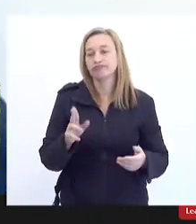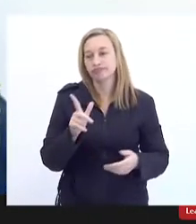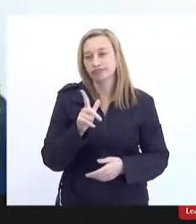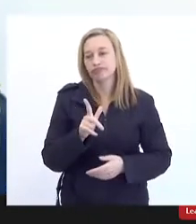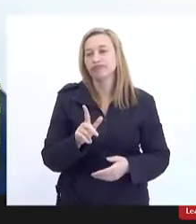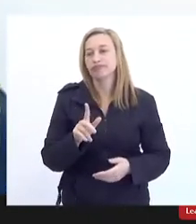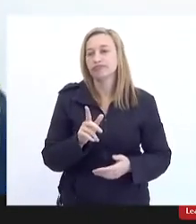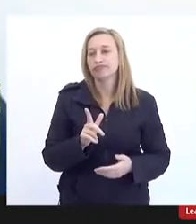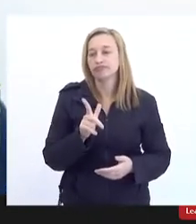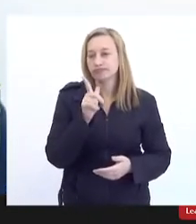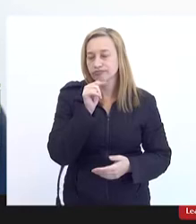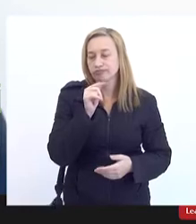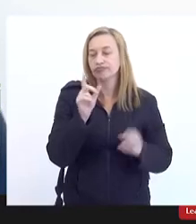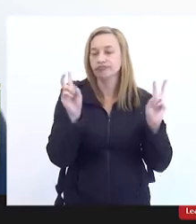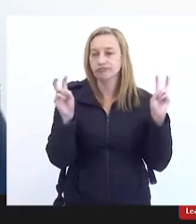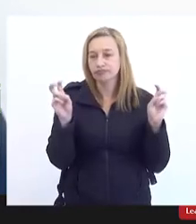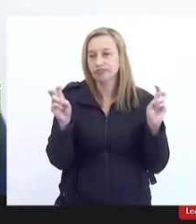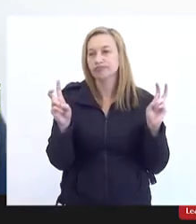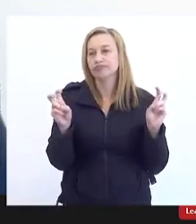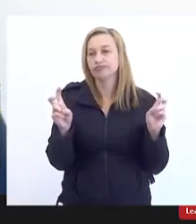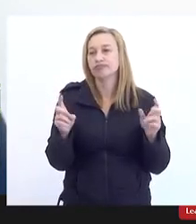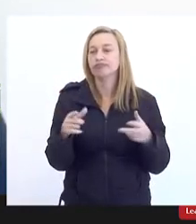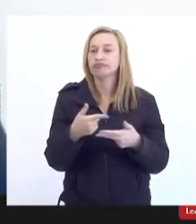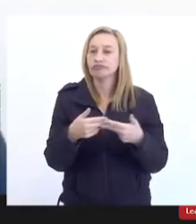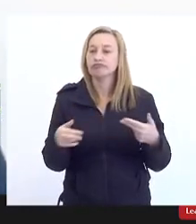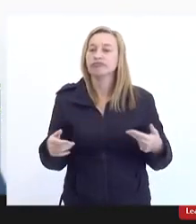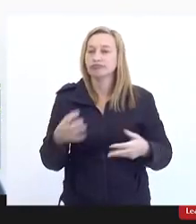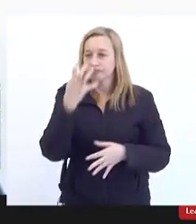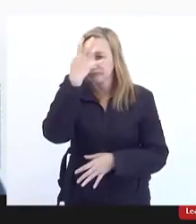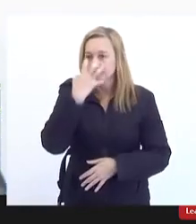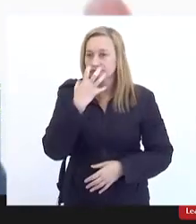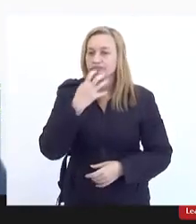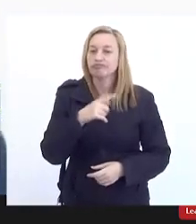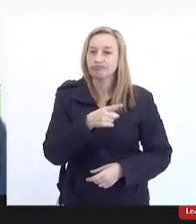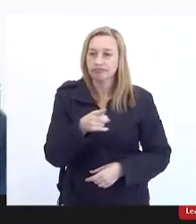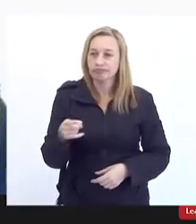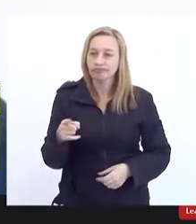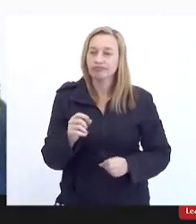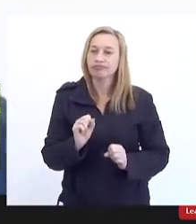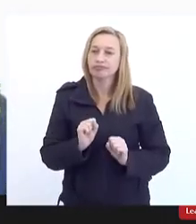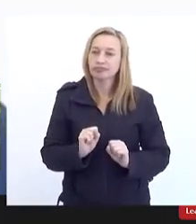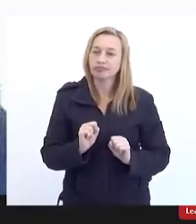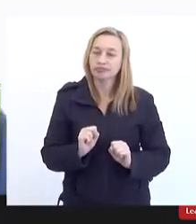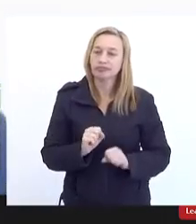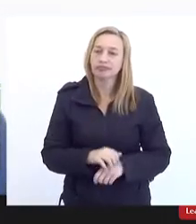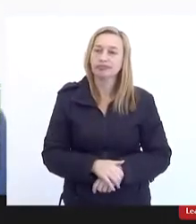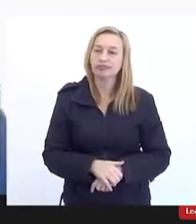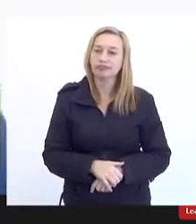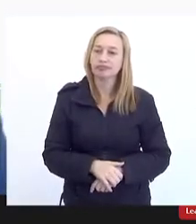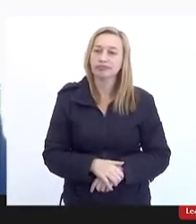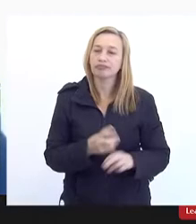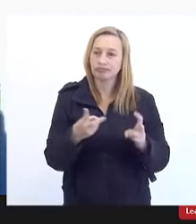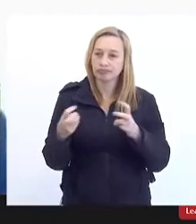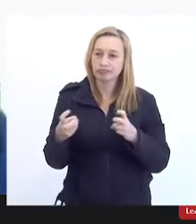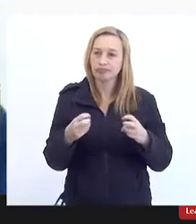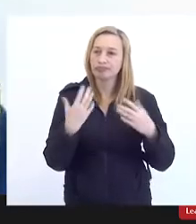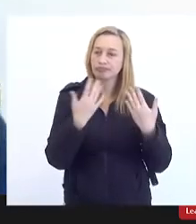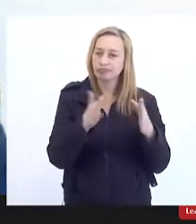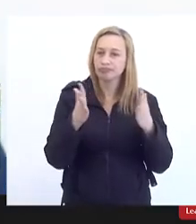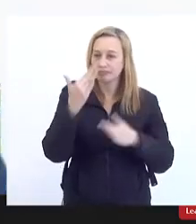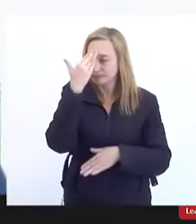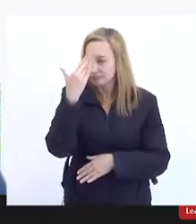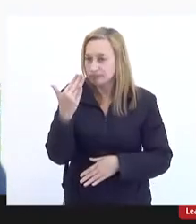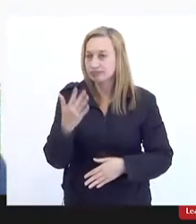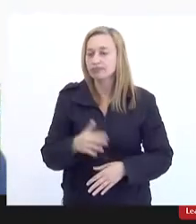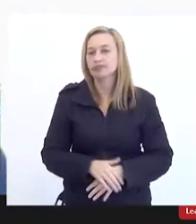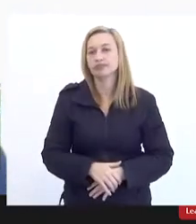acho que tem várias questões aí muito graves que vocês dão luz a essas questões então a gente parabeniza agradece